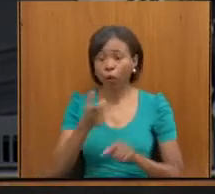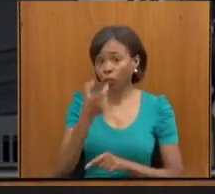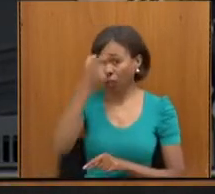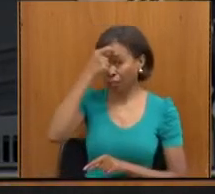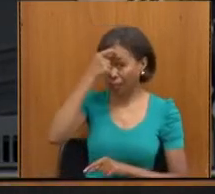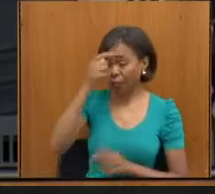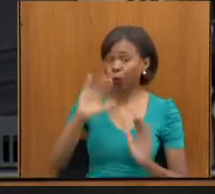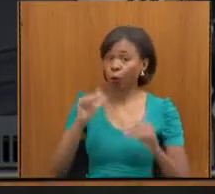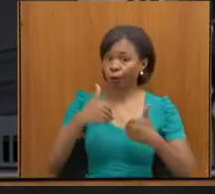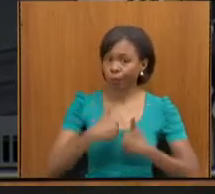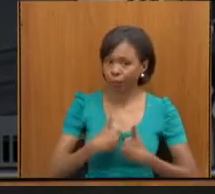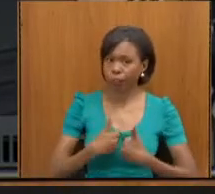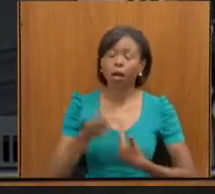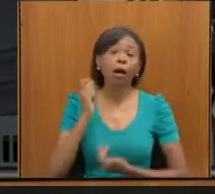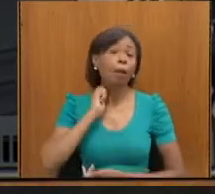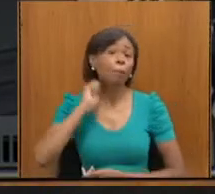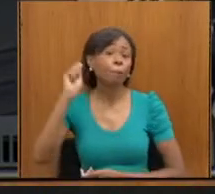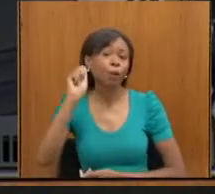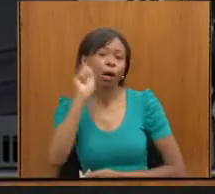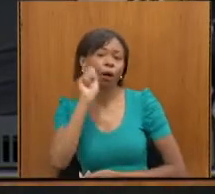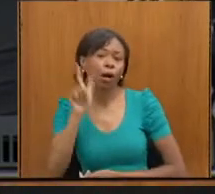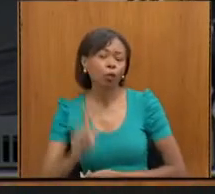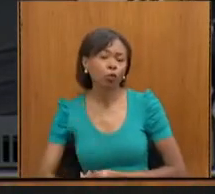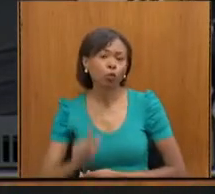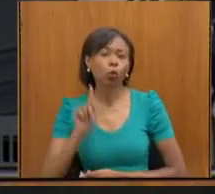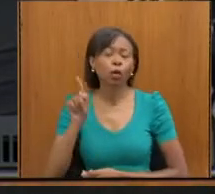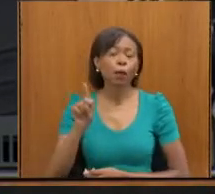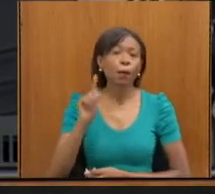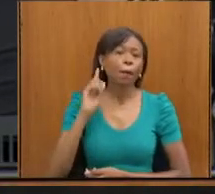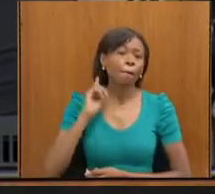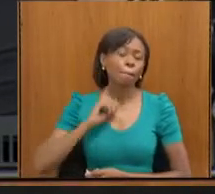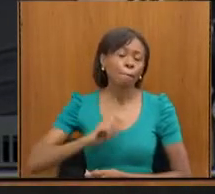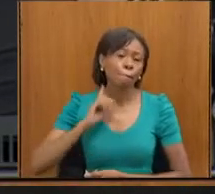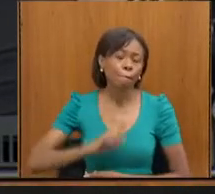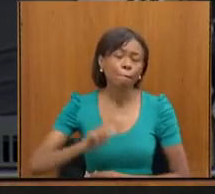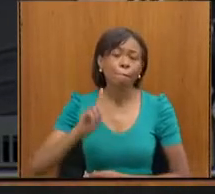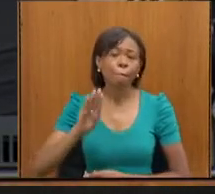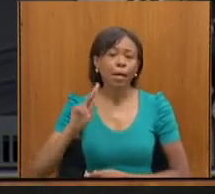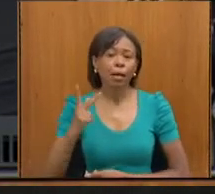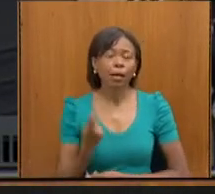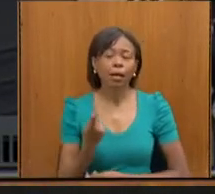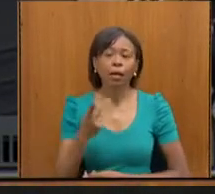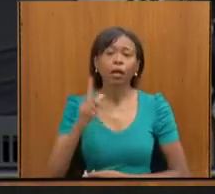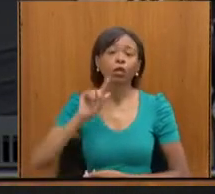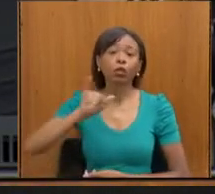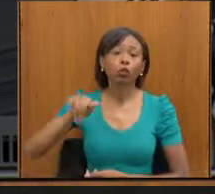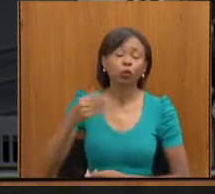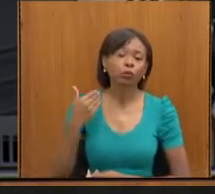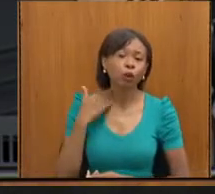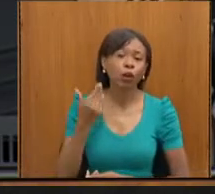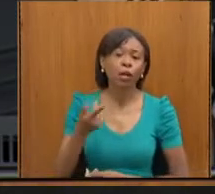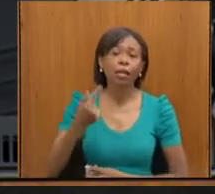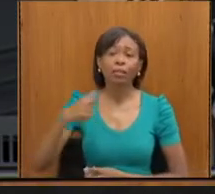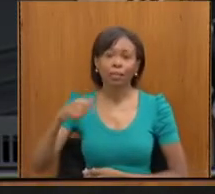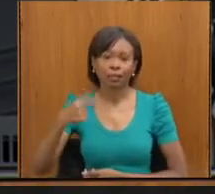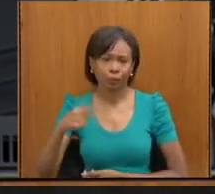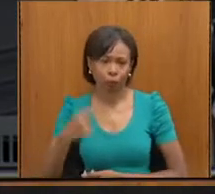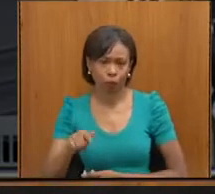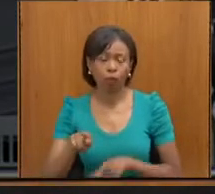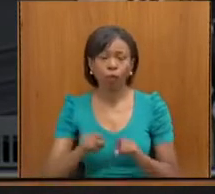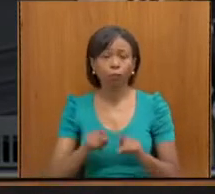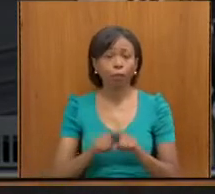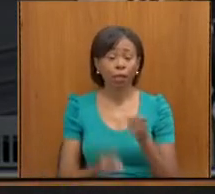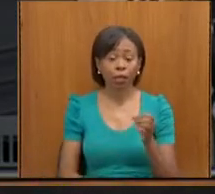no portal CRDH, ações em Juiz de Fora, Belo Horizonte e Sete Lagoas, criação do projeto Descrevendo